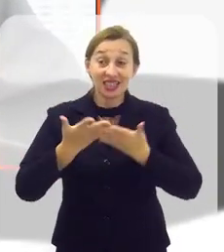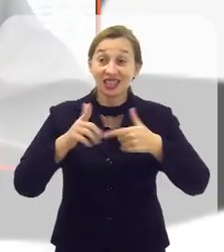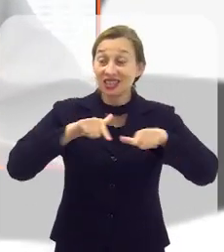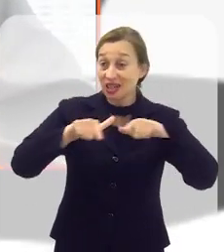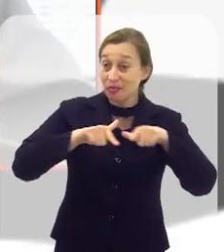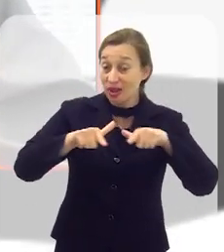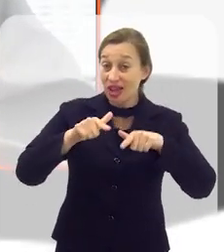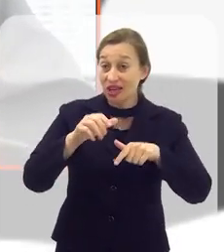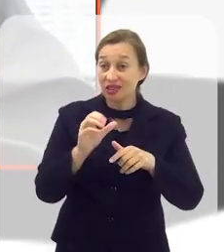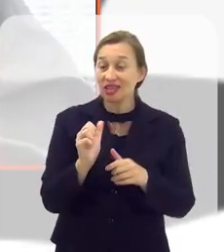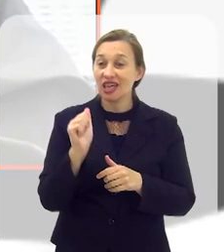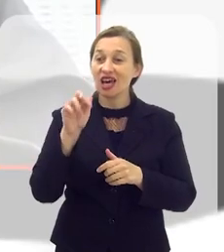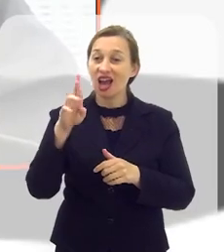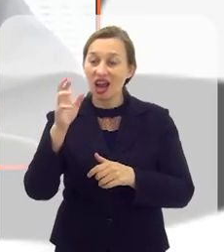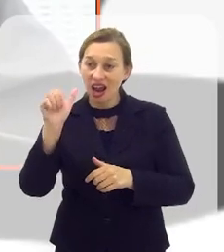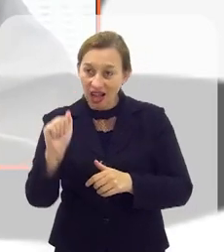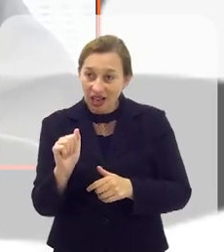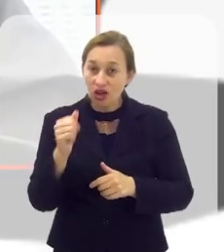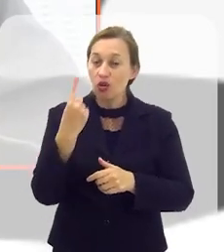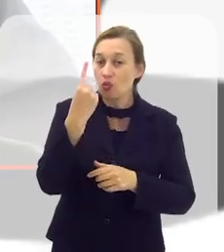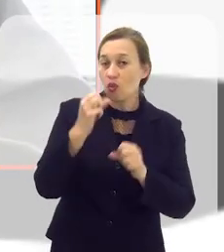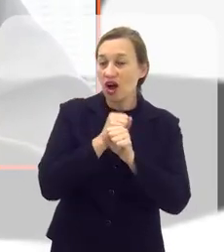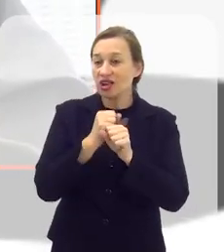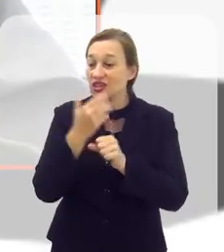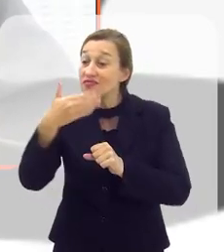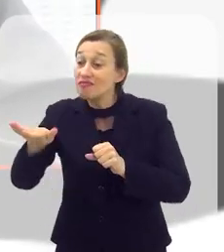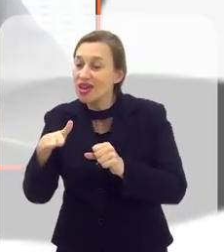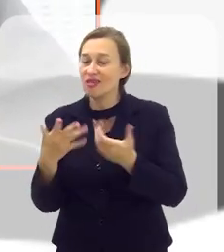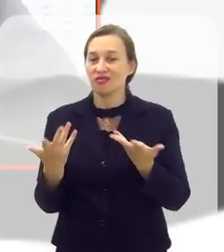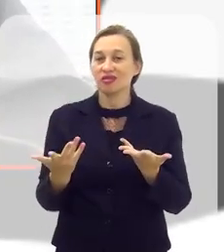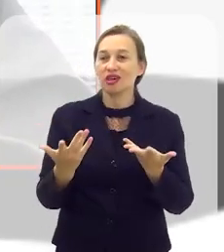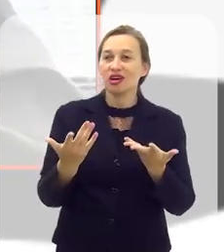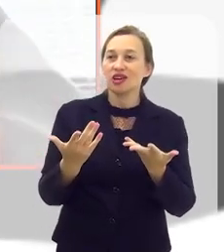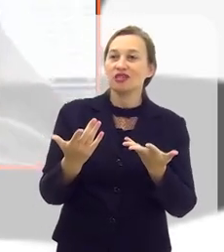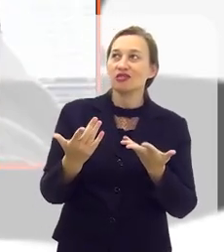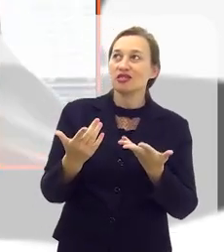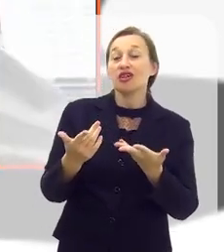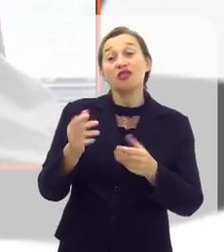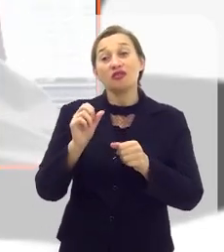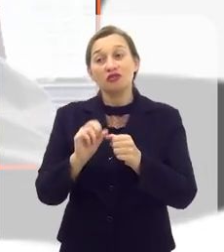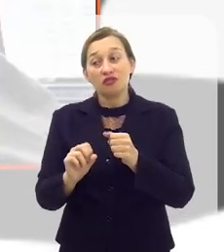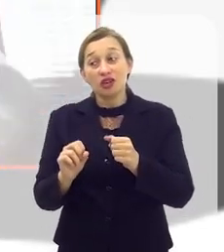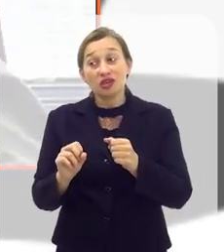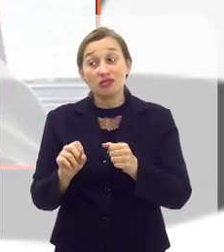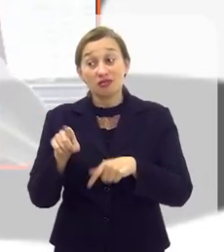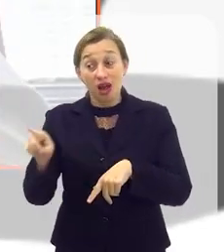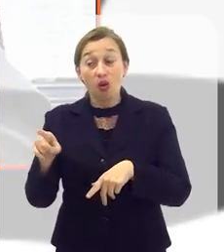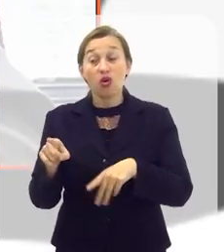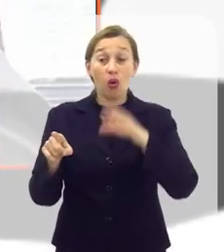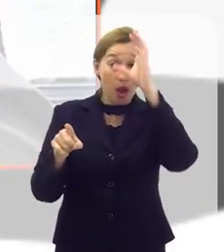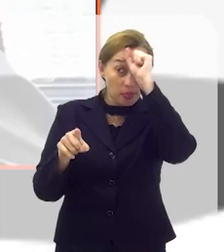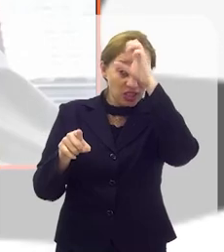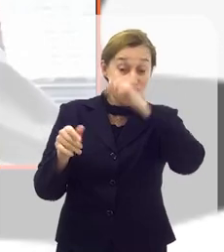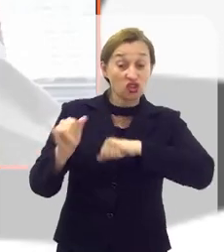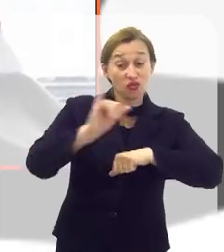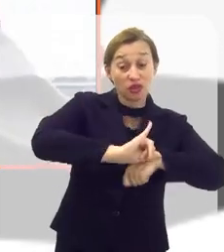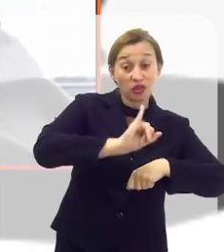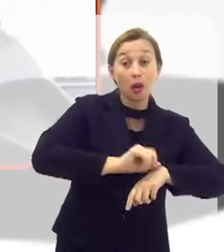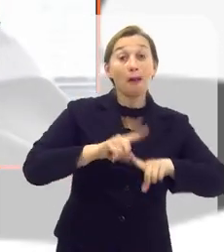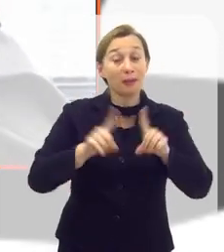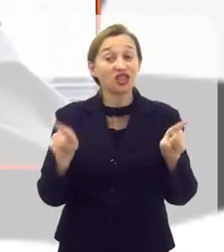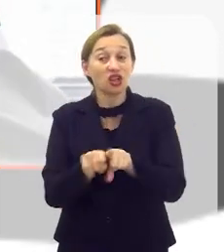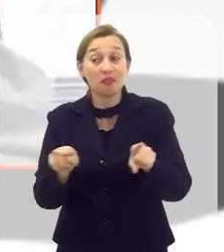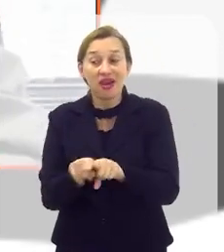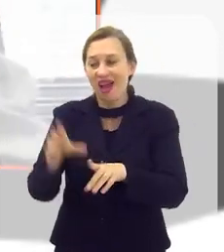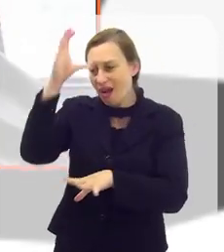prazer muito grande ter trabalhado em Nanga por um ano e meio. Fiz muito lá do que eu tinha aprendido em Volta